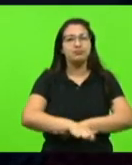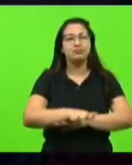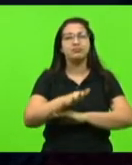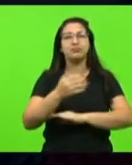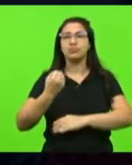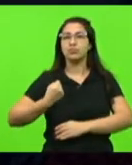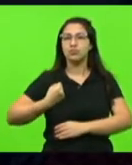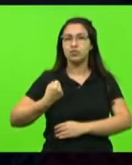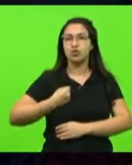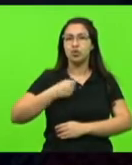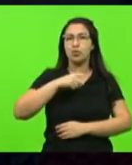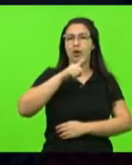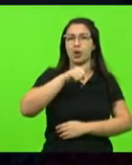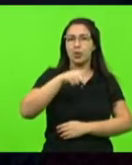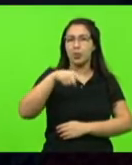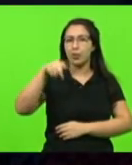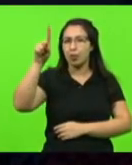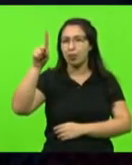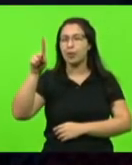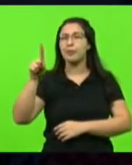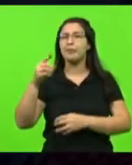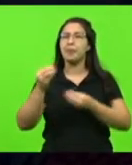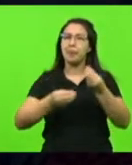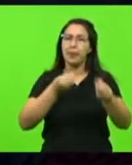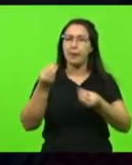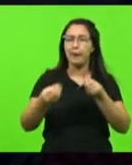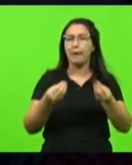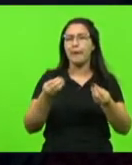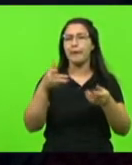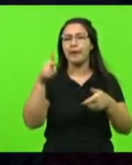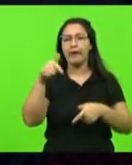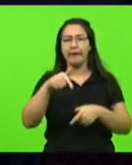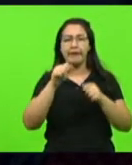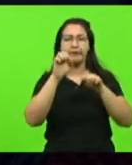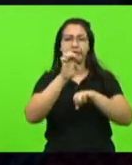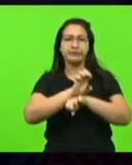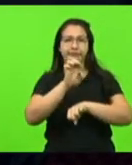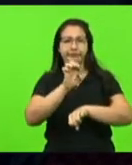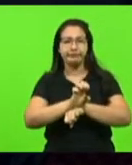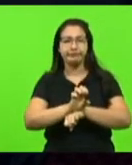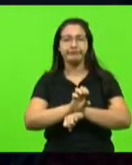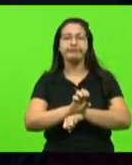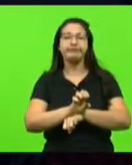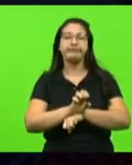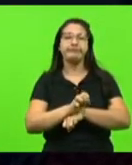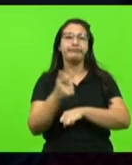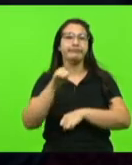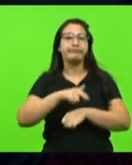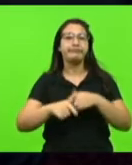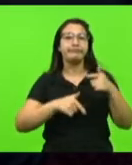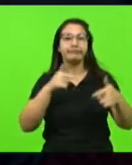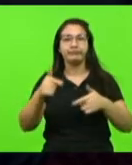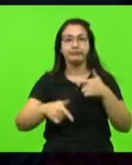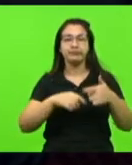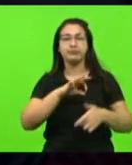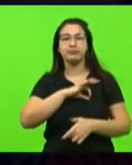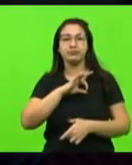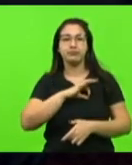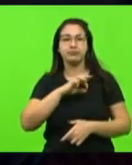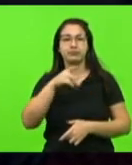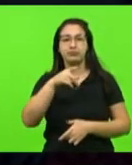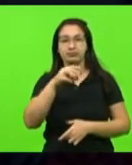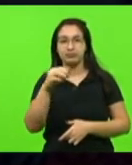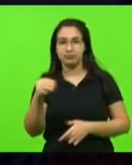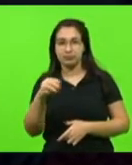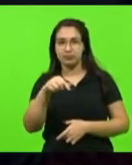sobre a questão do trânsito no nosso Estado. Me somo também aos cumprimentos pelo trabalho da Polícia Militar aqui em Santa Catarina. Muito